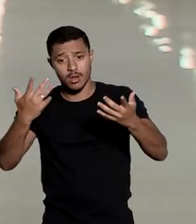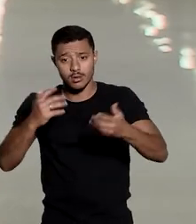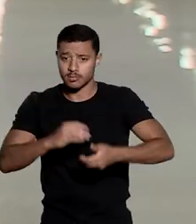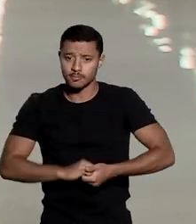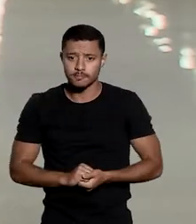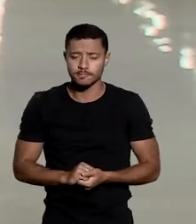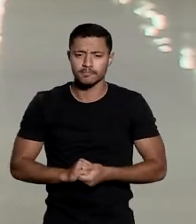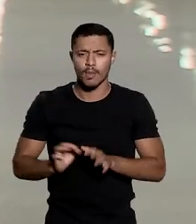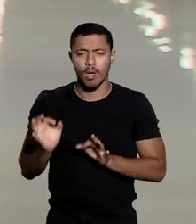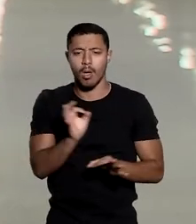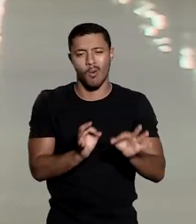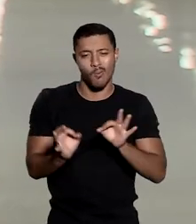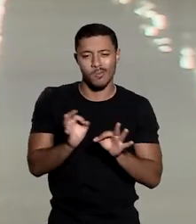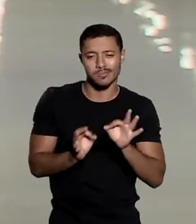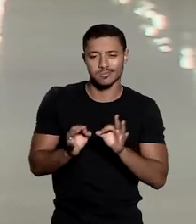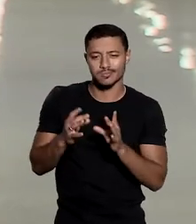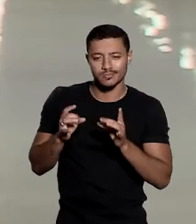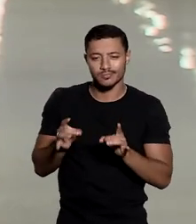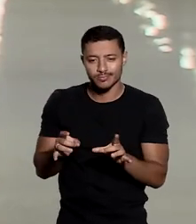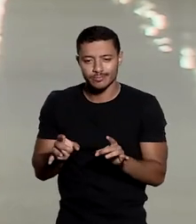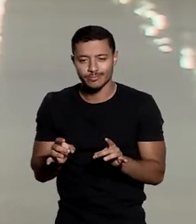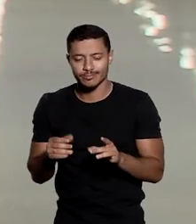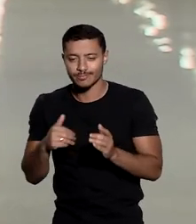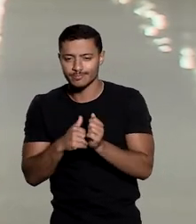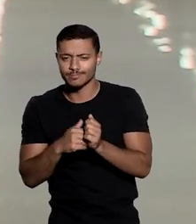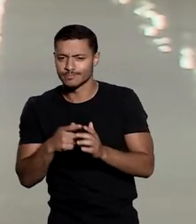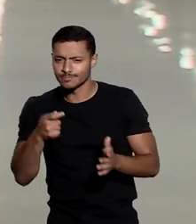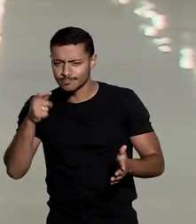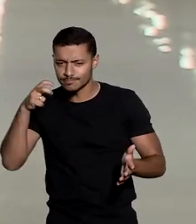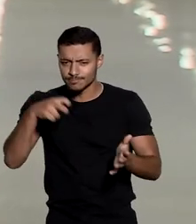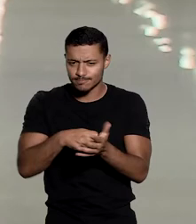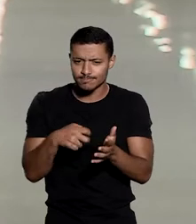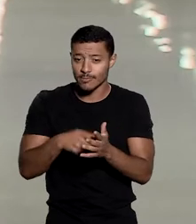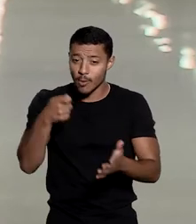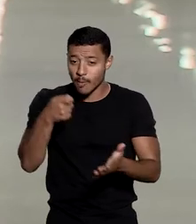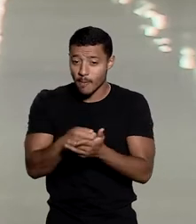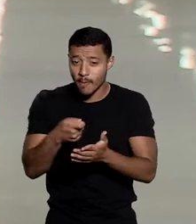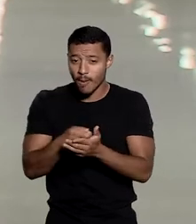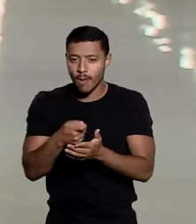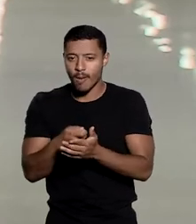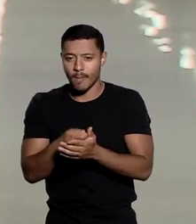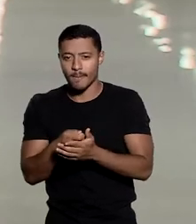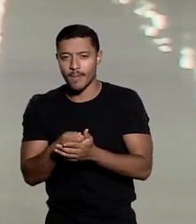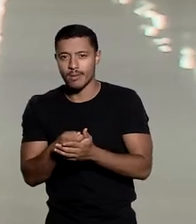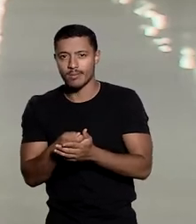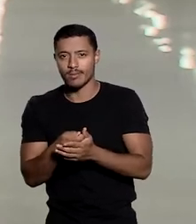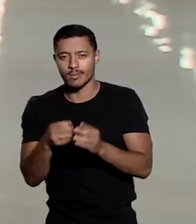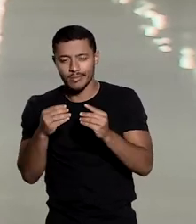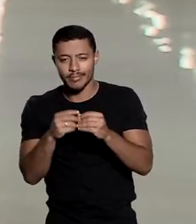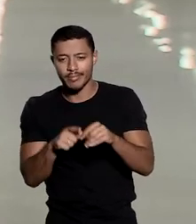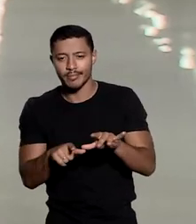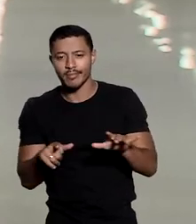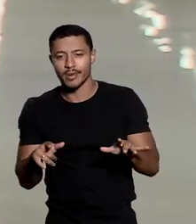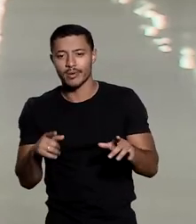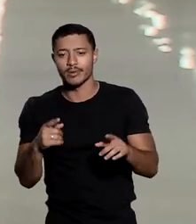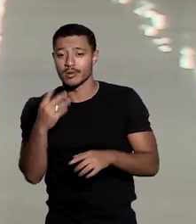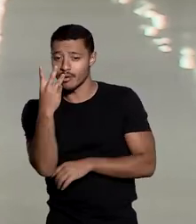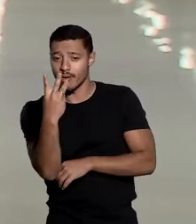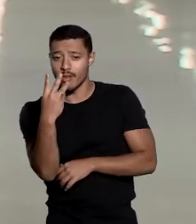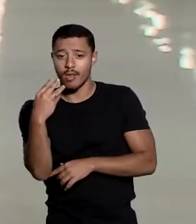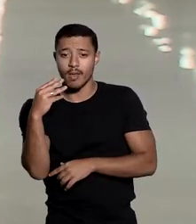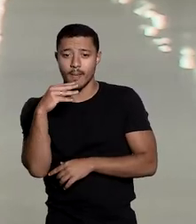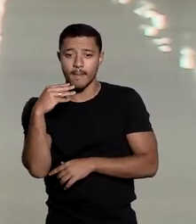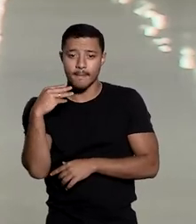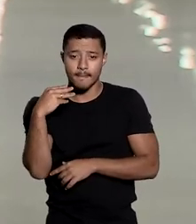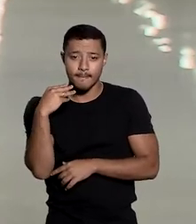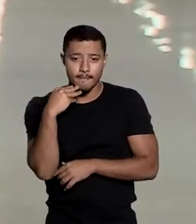A organizadora e a vendedora de ingressos foram condenadas ao pagamento de danos materiais, além de danos morais, de R$